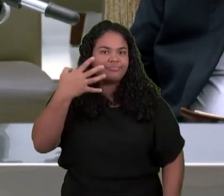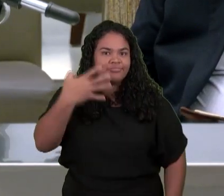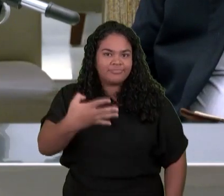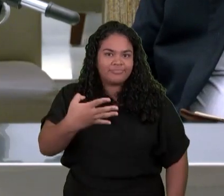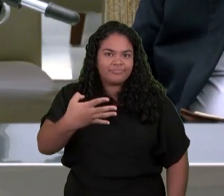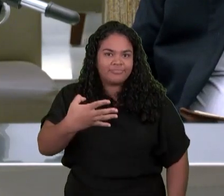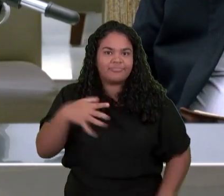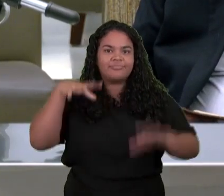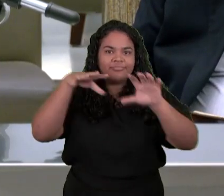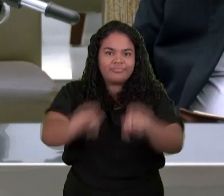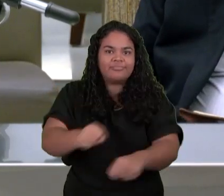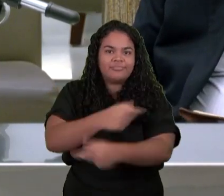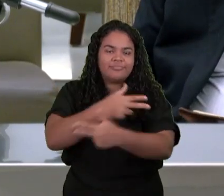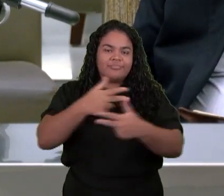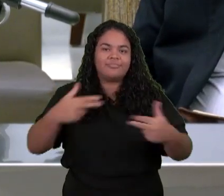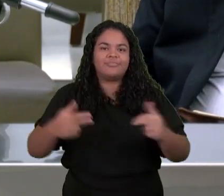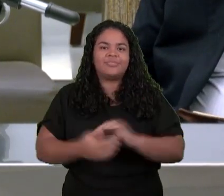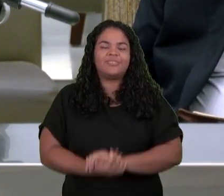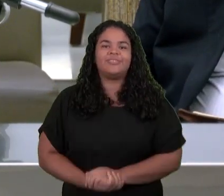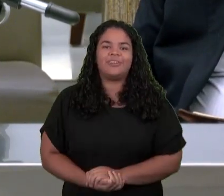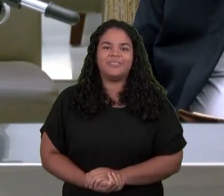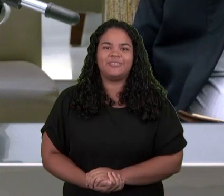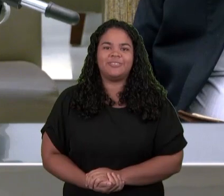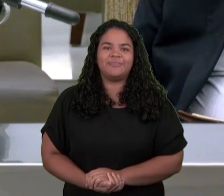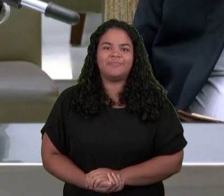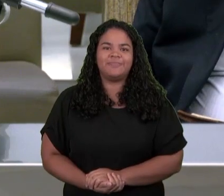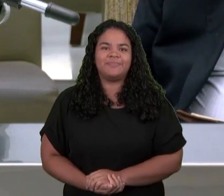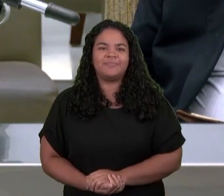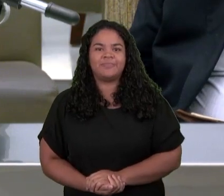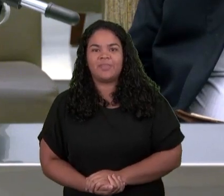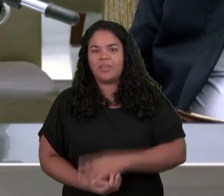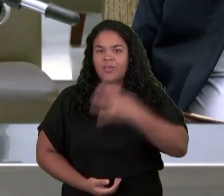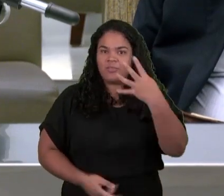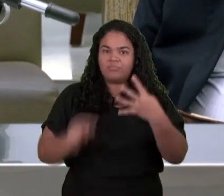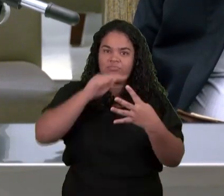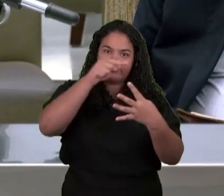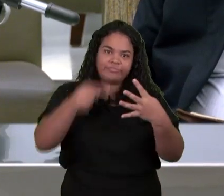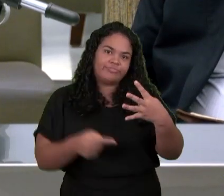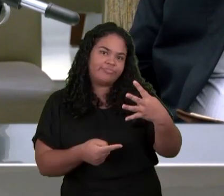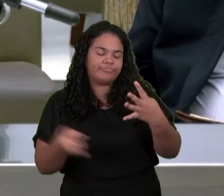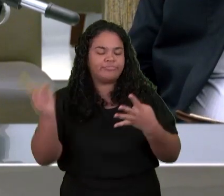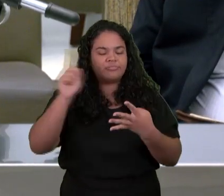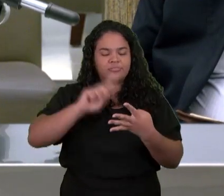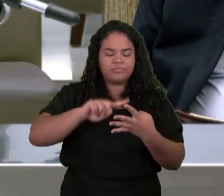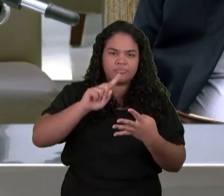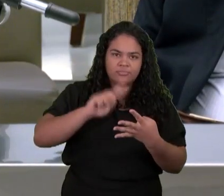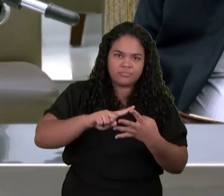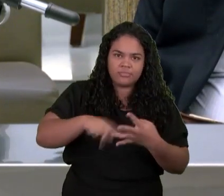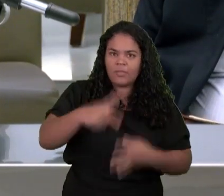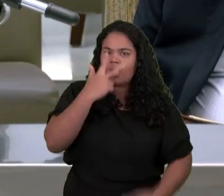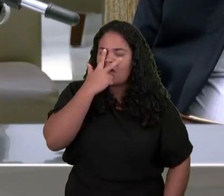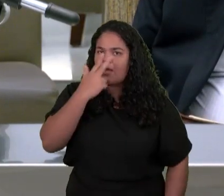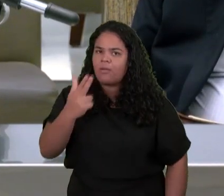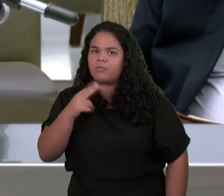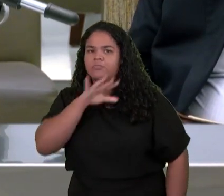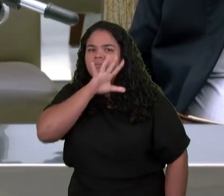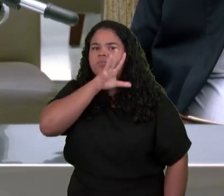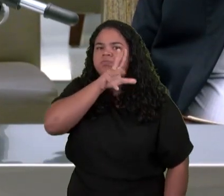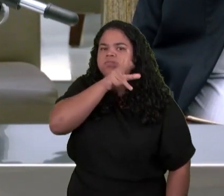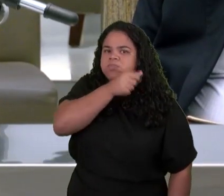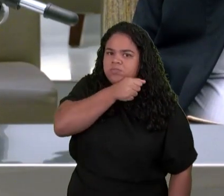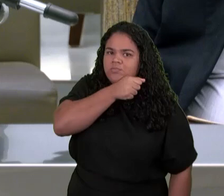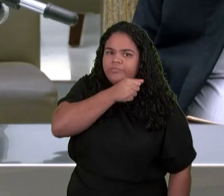Era semelhante A um leão O segundo Animal Semelhante A um